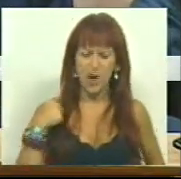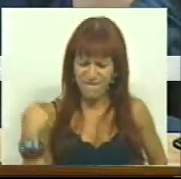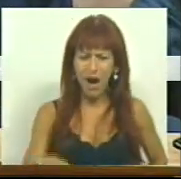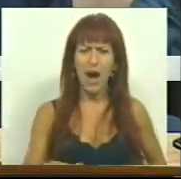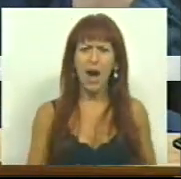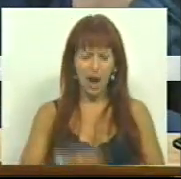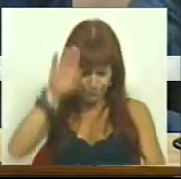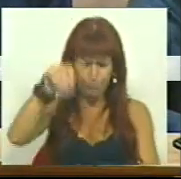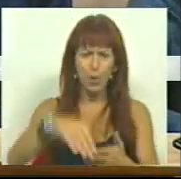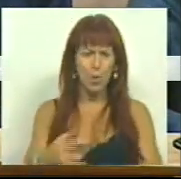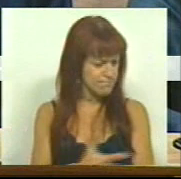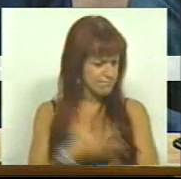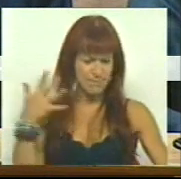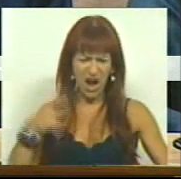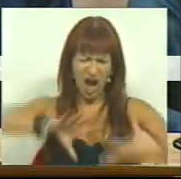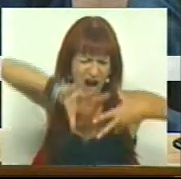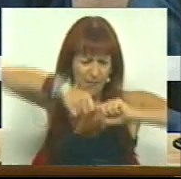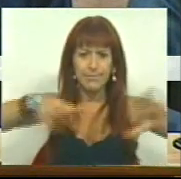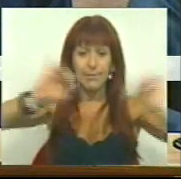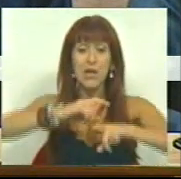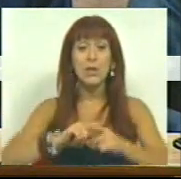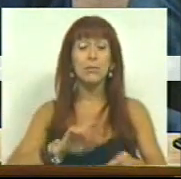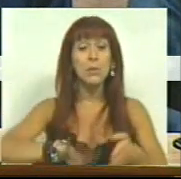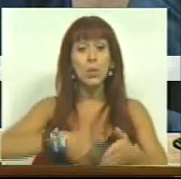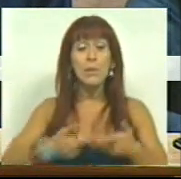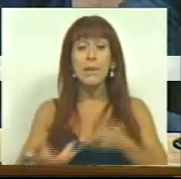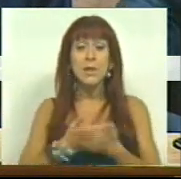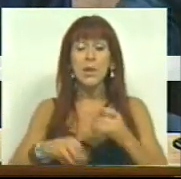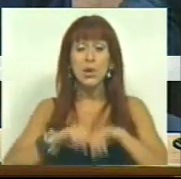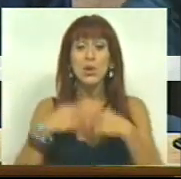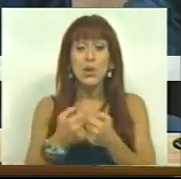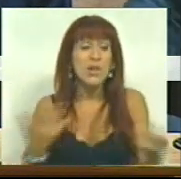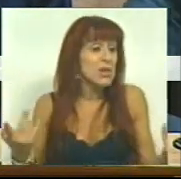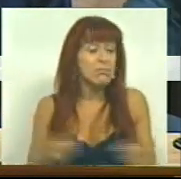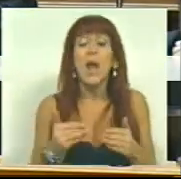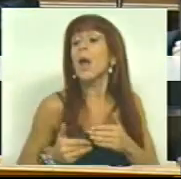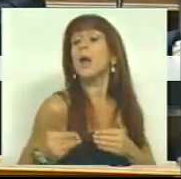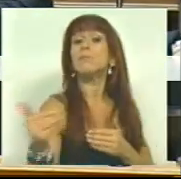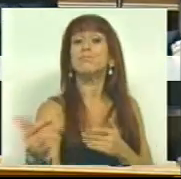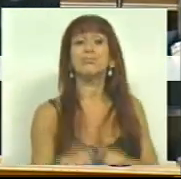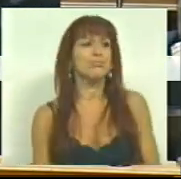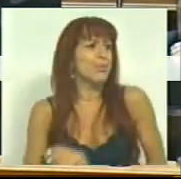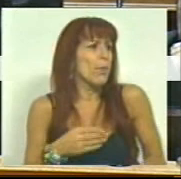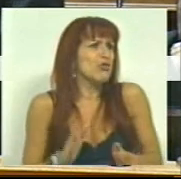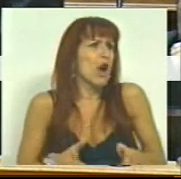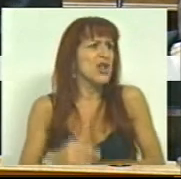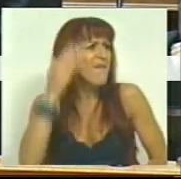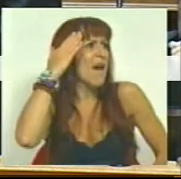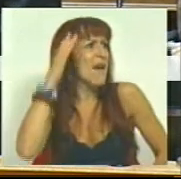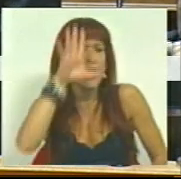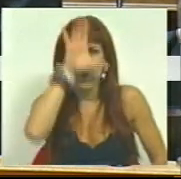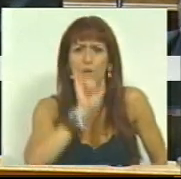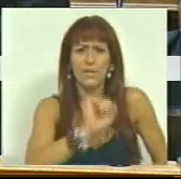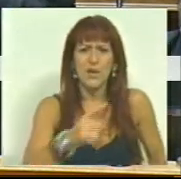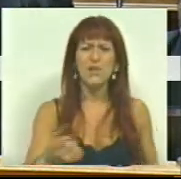vai ter consequências ainda mais devastadoras no plano económico e social, em que para além das já preocupantes previsões do